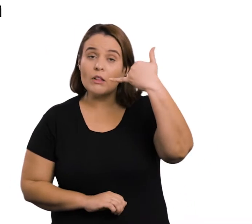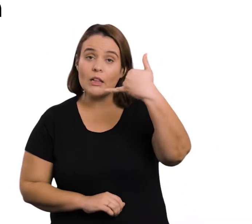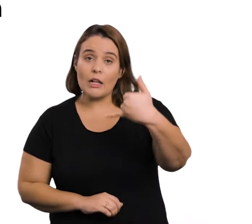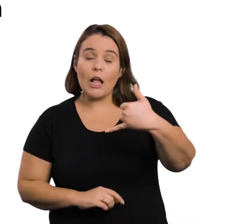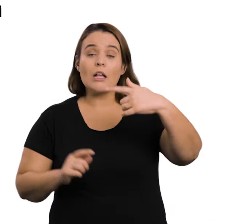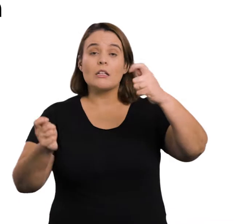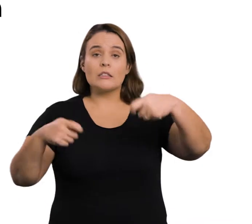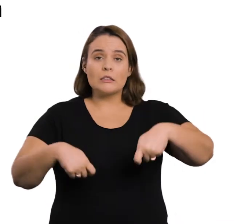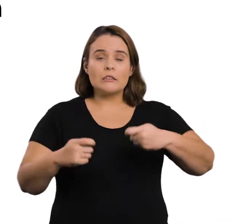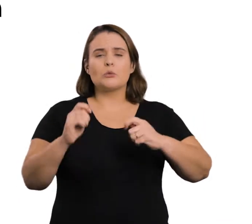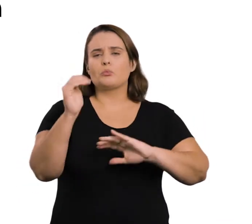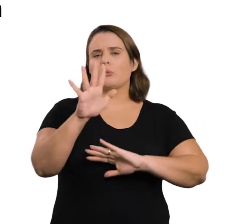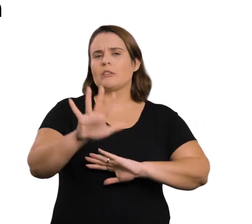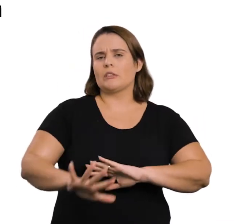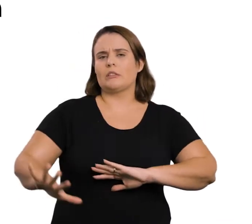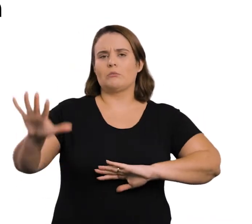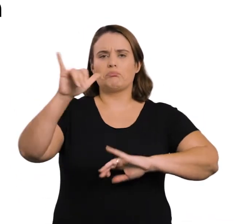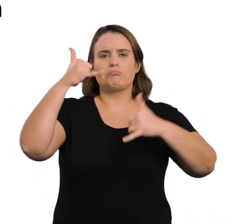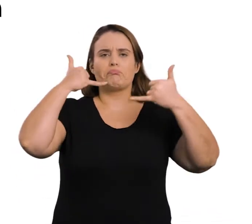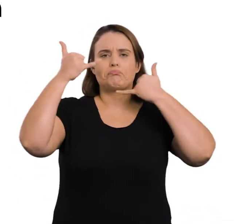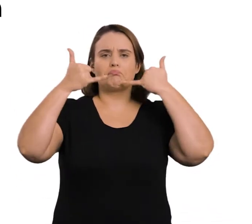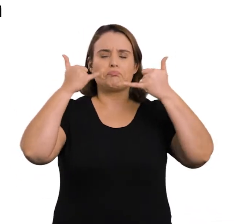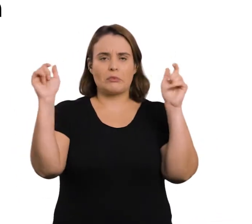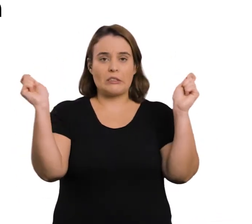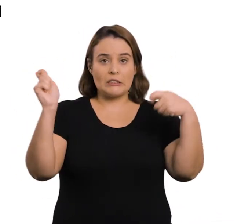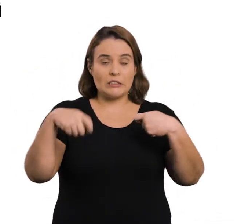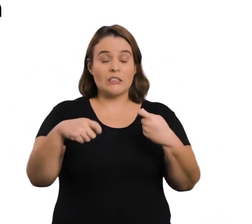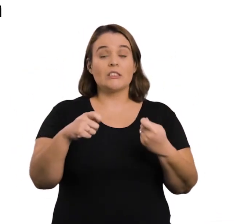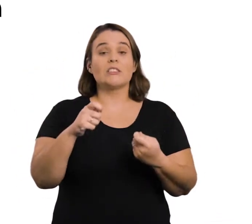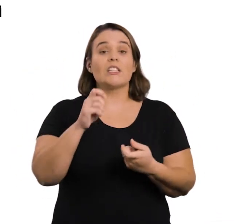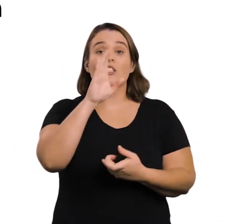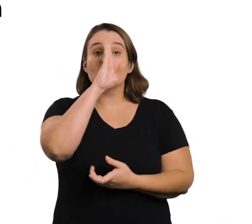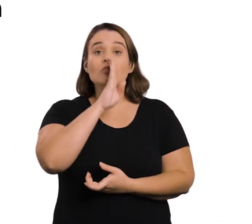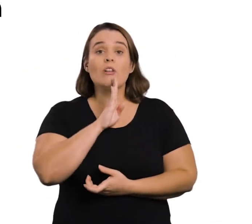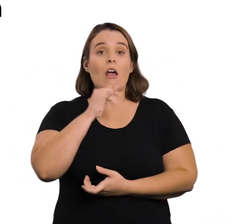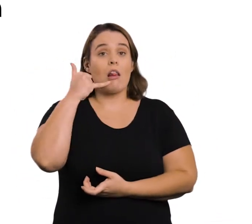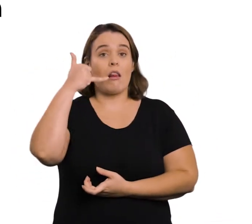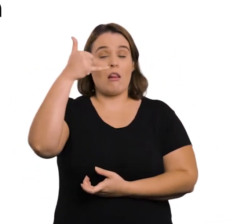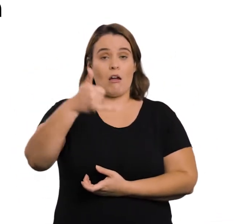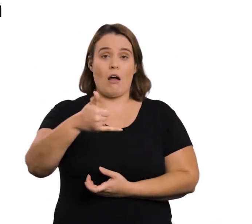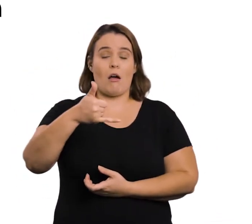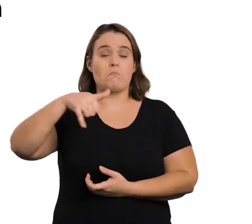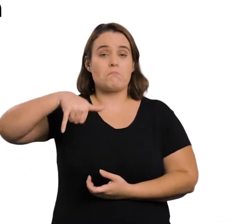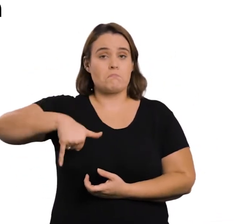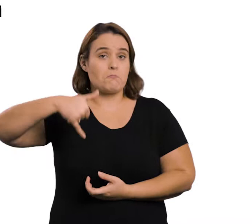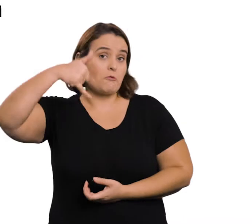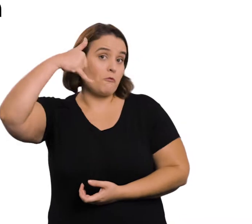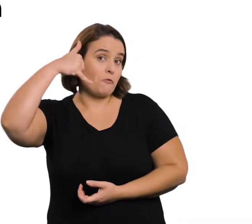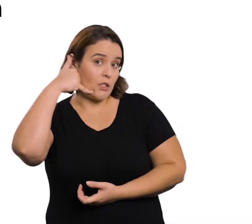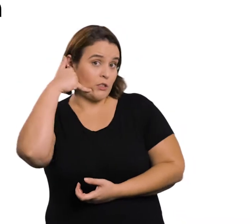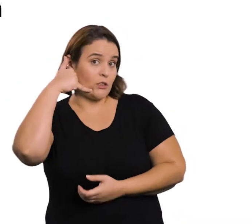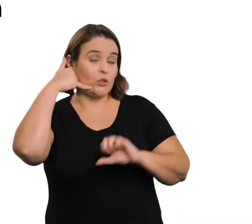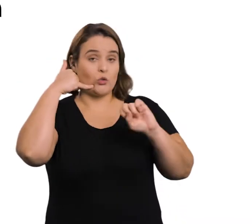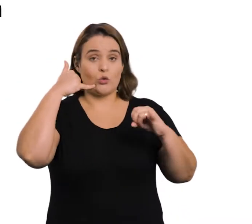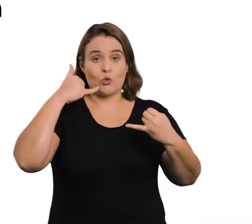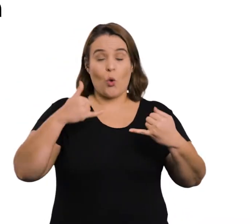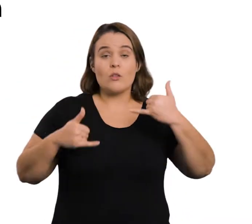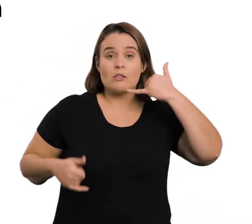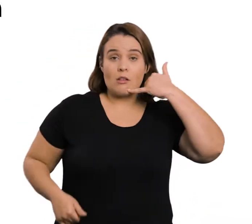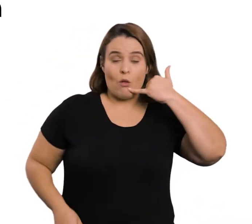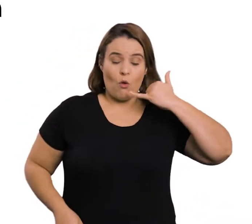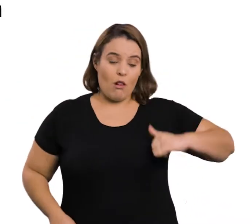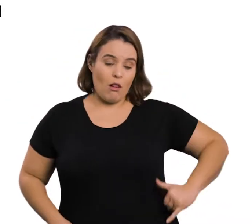As ligações podem ser feitas de todo o Brasil, por meio de discagem gratuita, de qualquer terminal telefônico